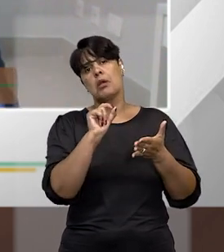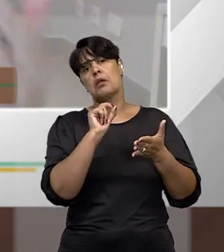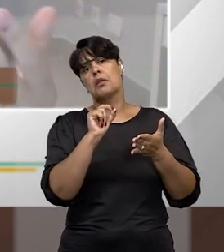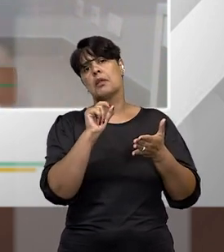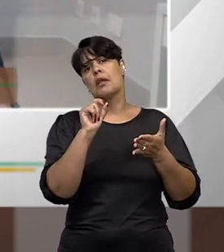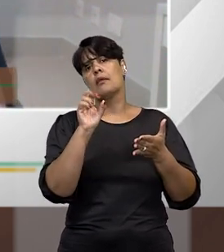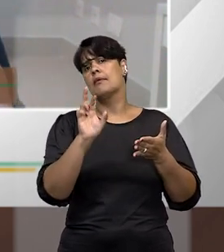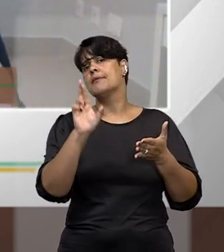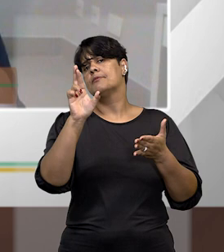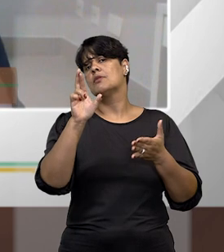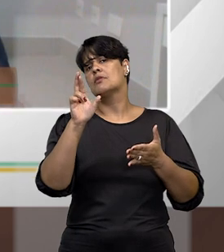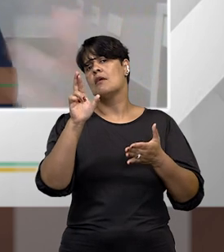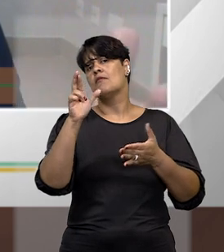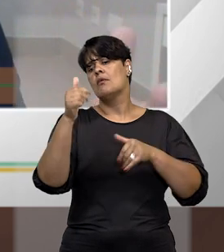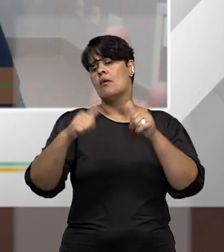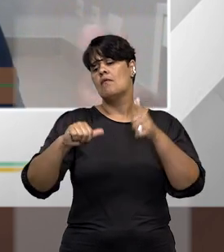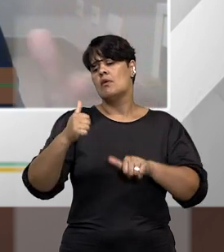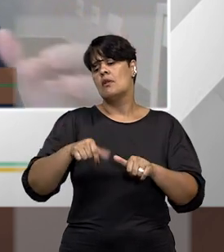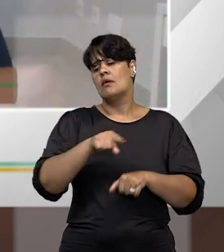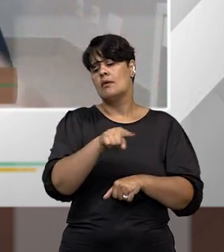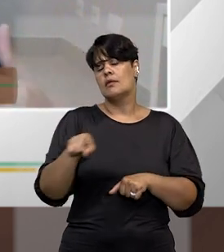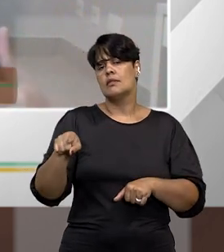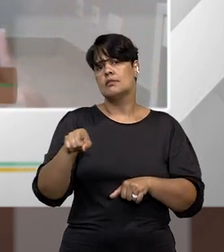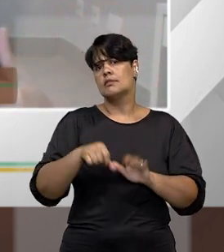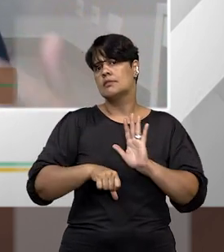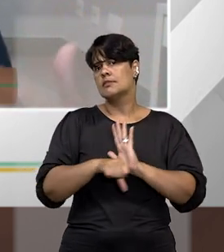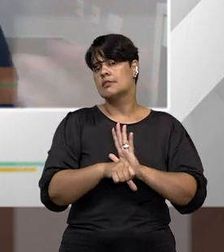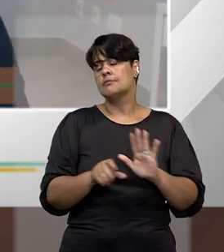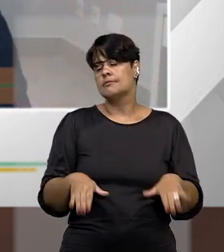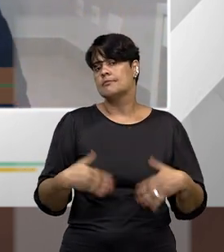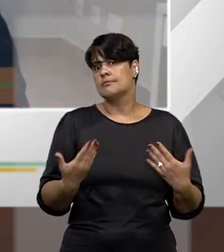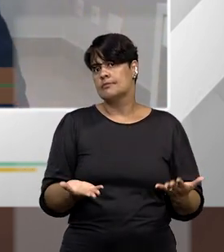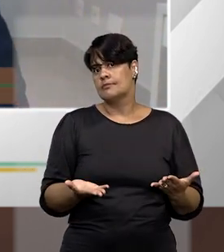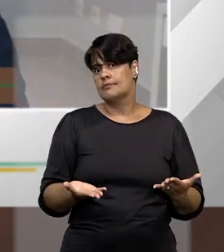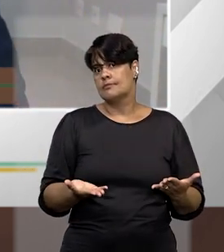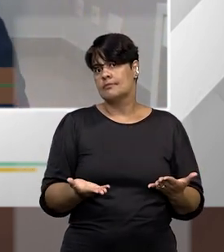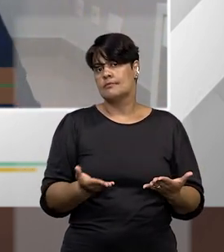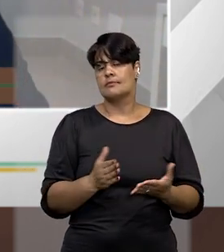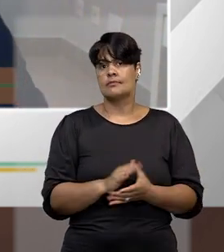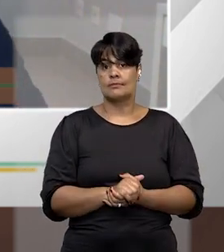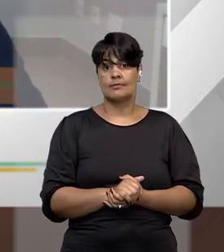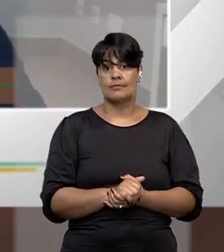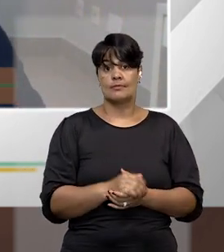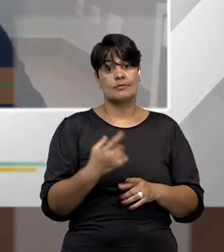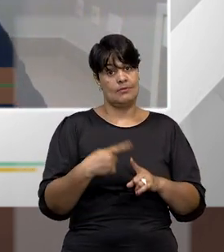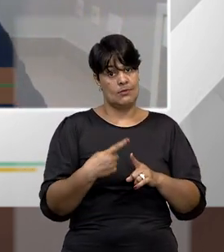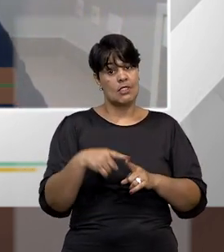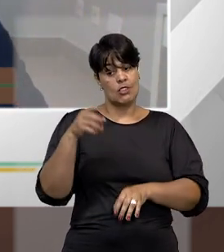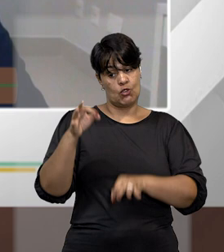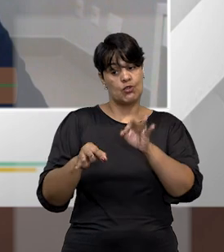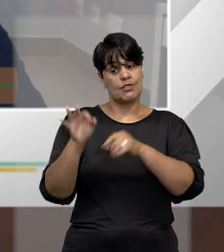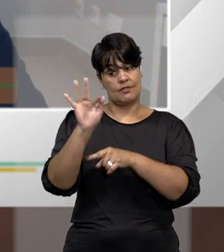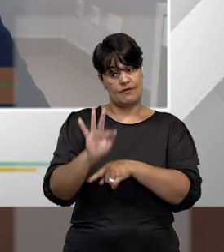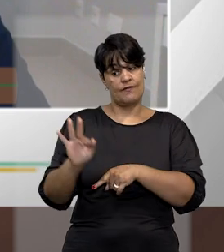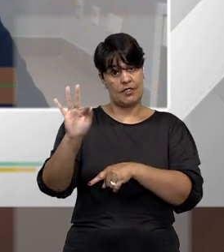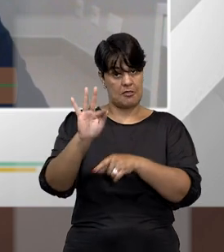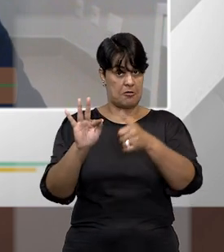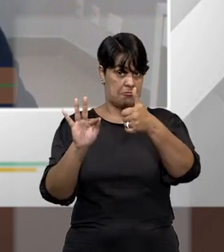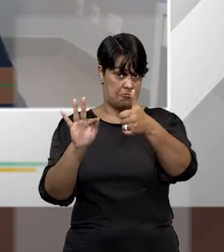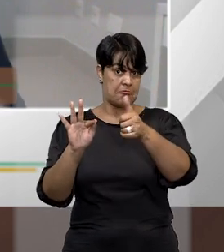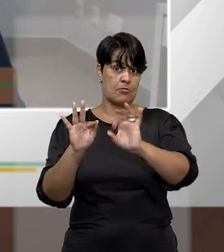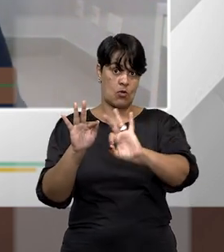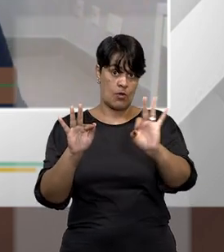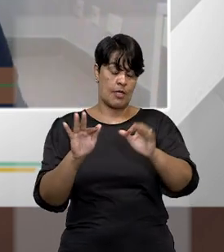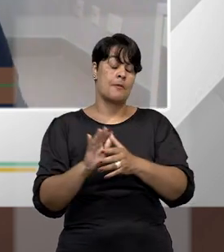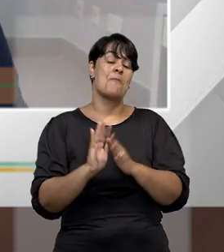teríamos que descartar a competência da Justiça Federal pelo simples fato de serem crimes políticos. O fato é realmente